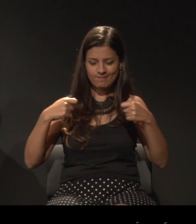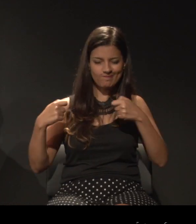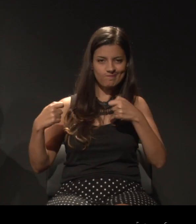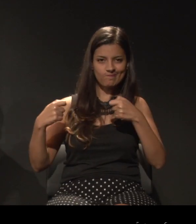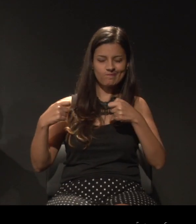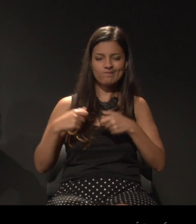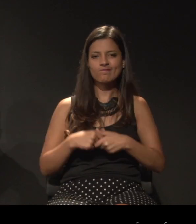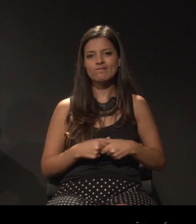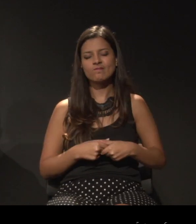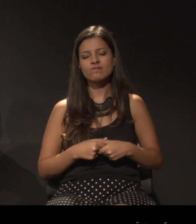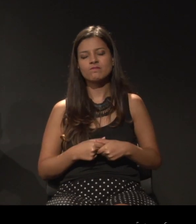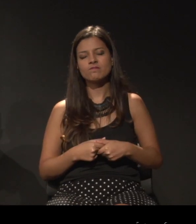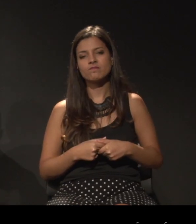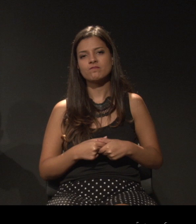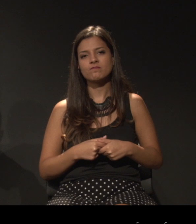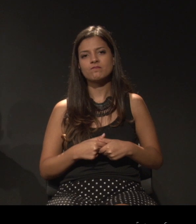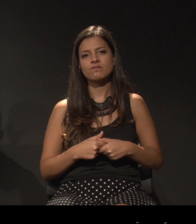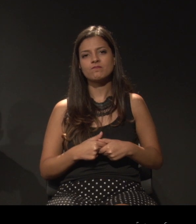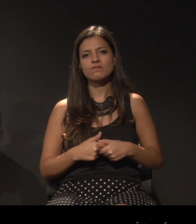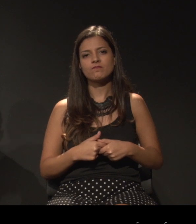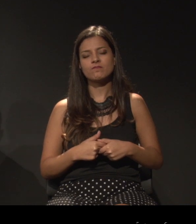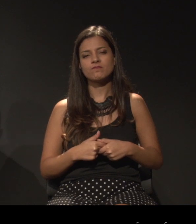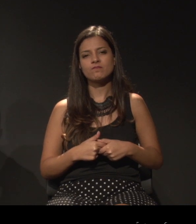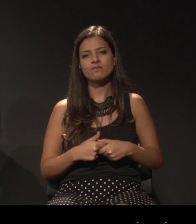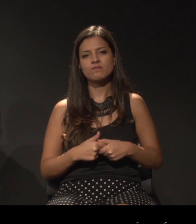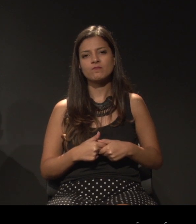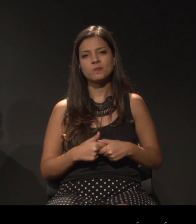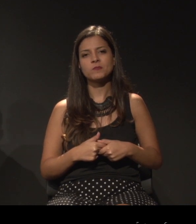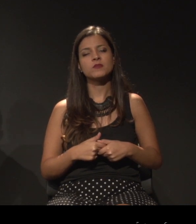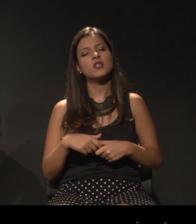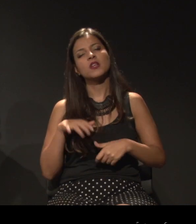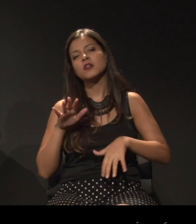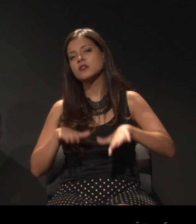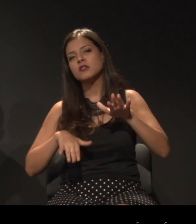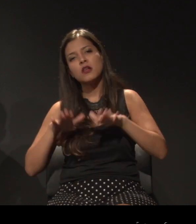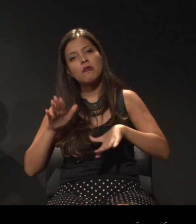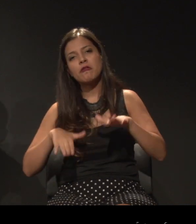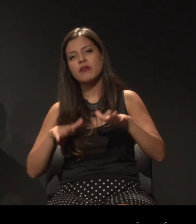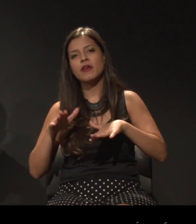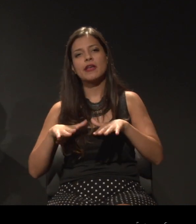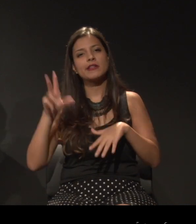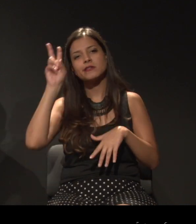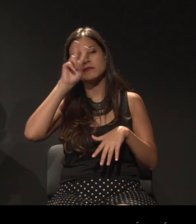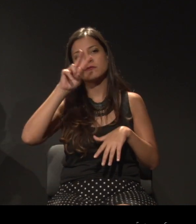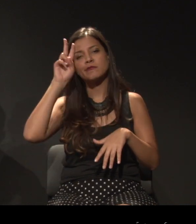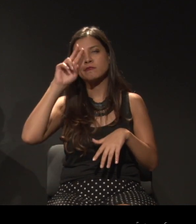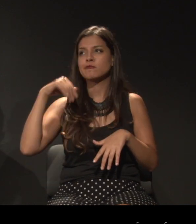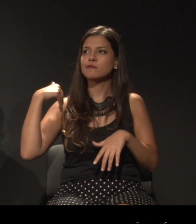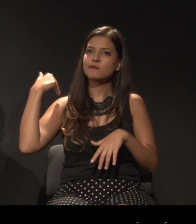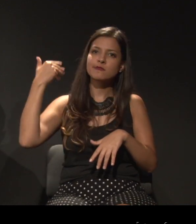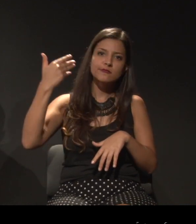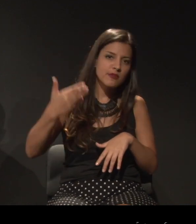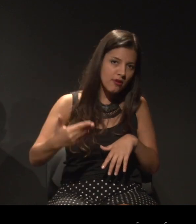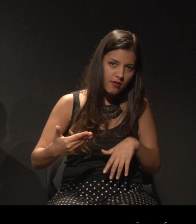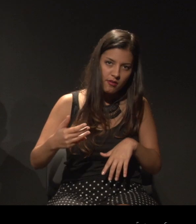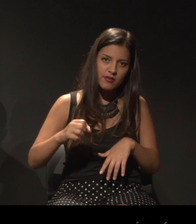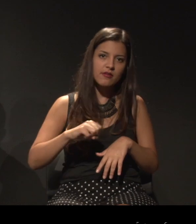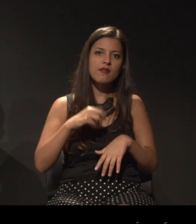história, pela maneira